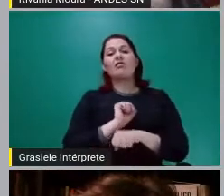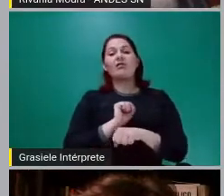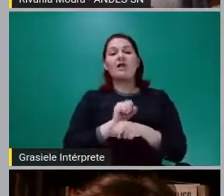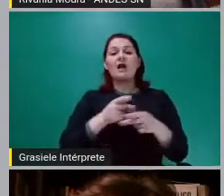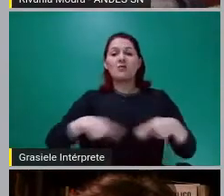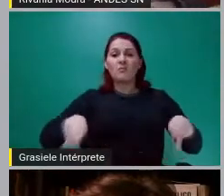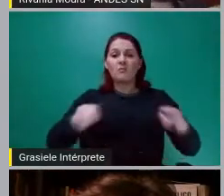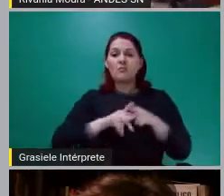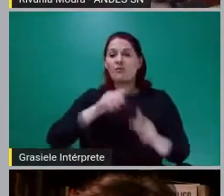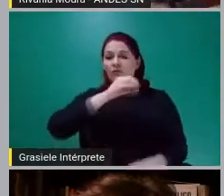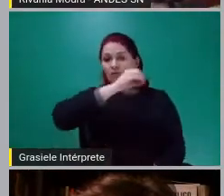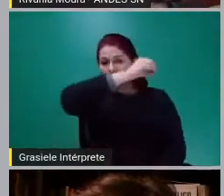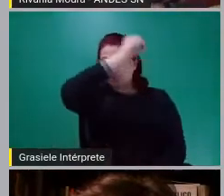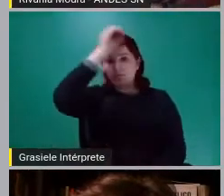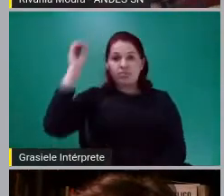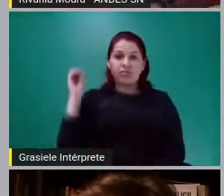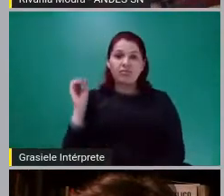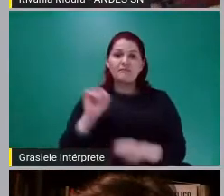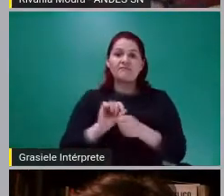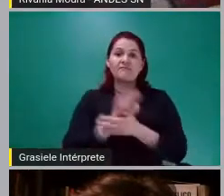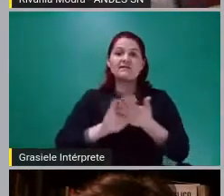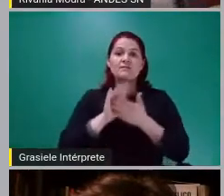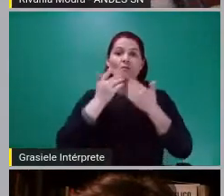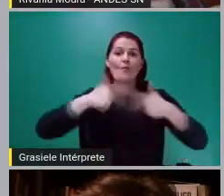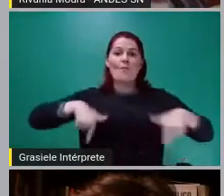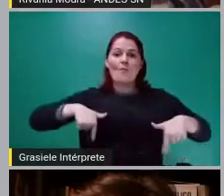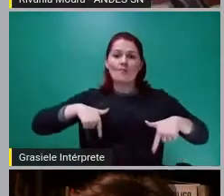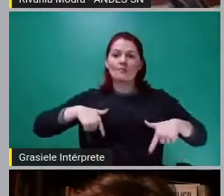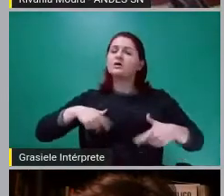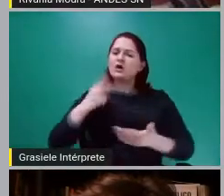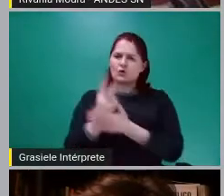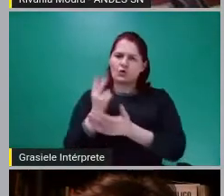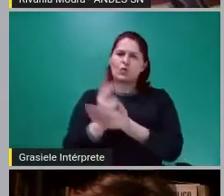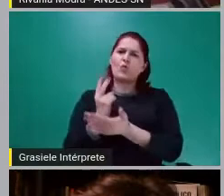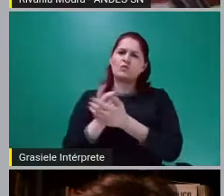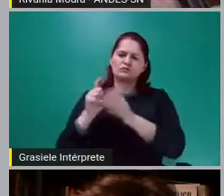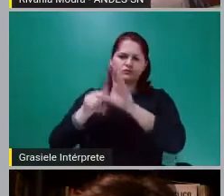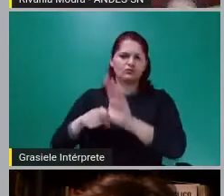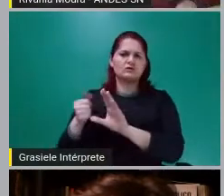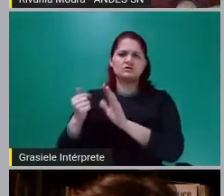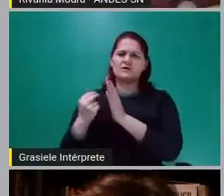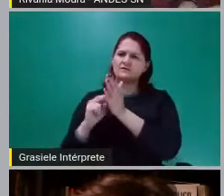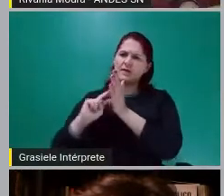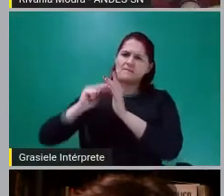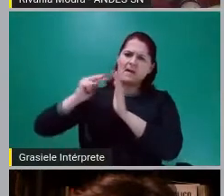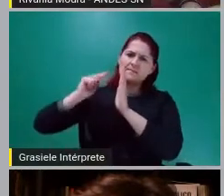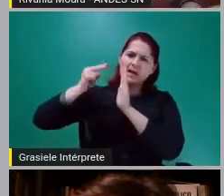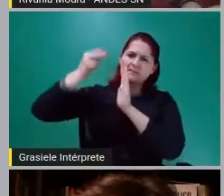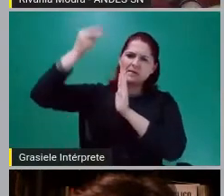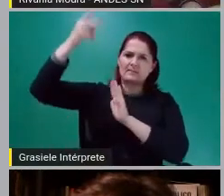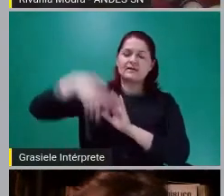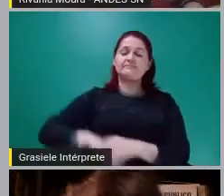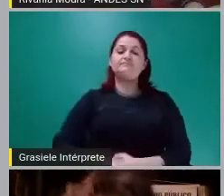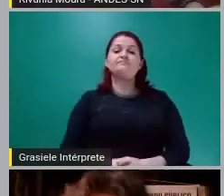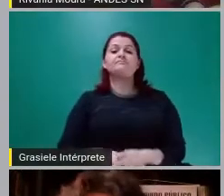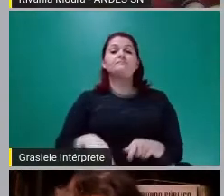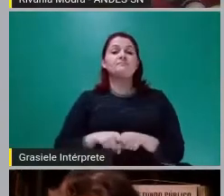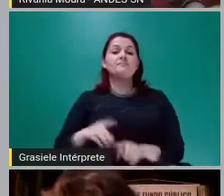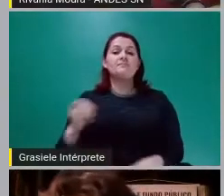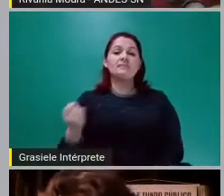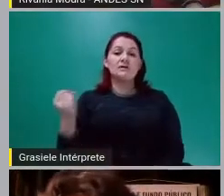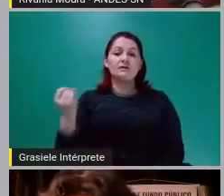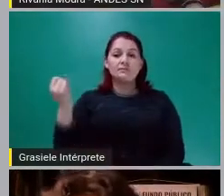E quarta função, e uma função importante para os nossos camaradas aqui dos movimentos sociais,